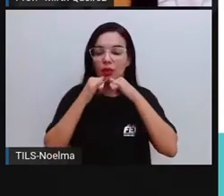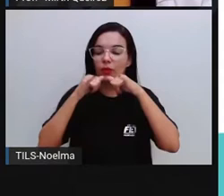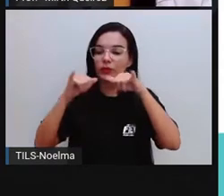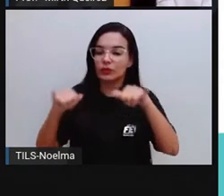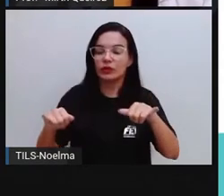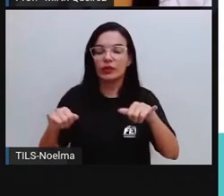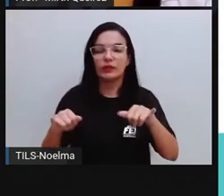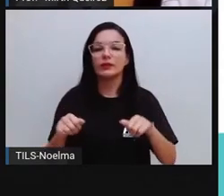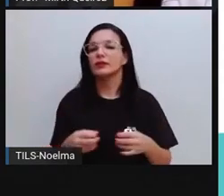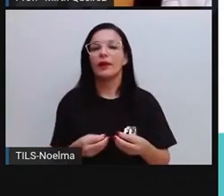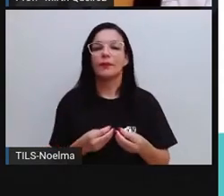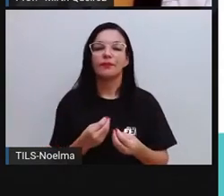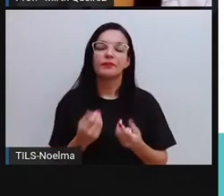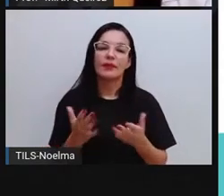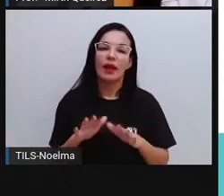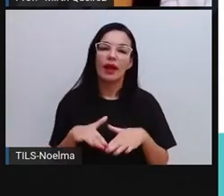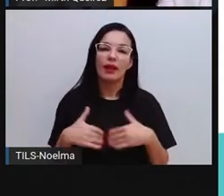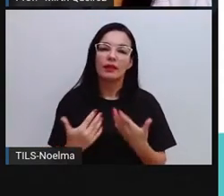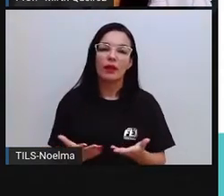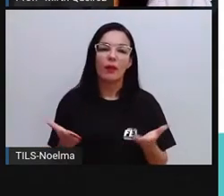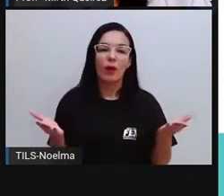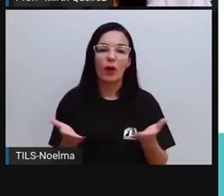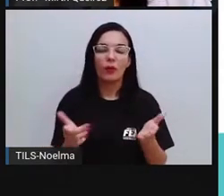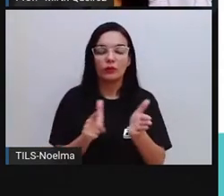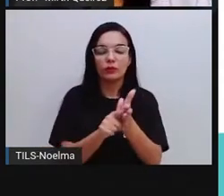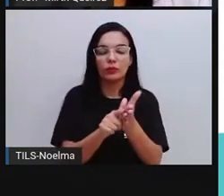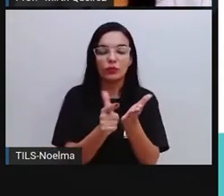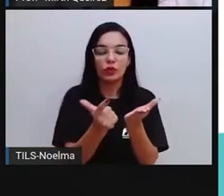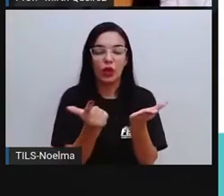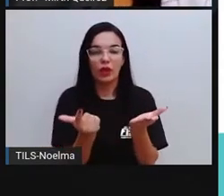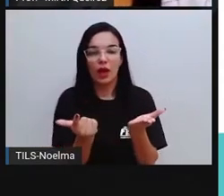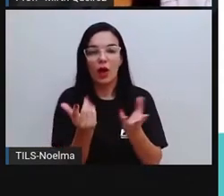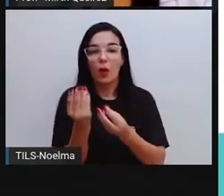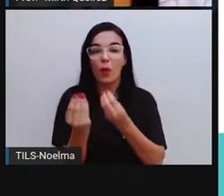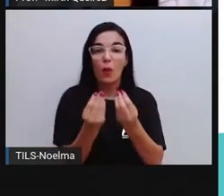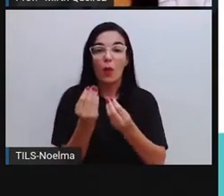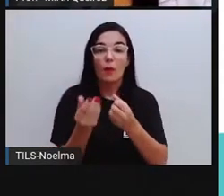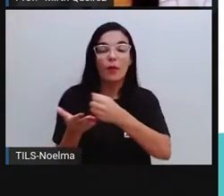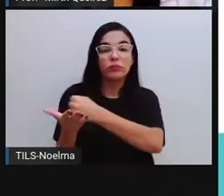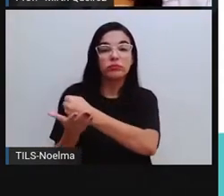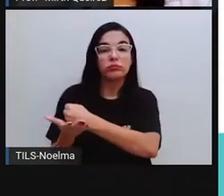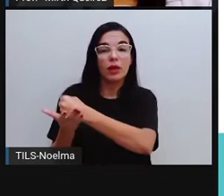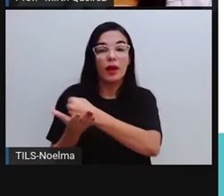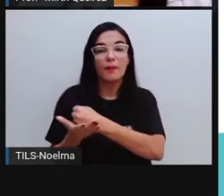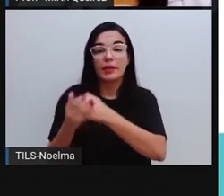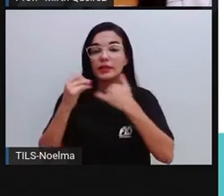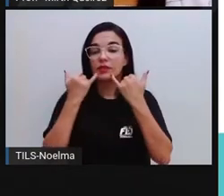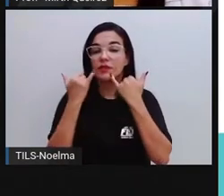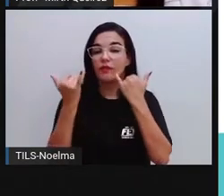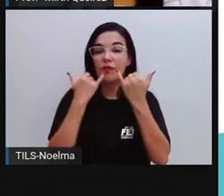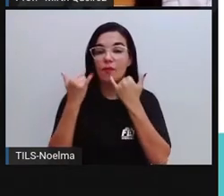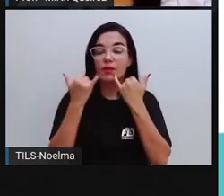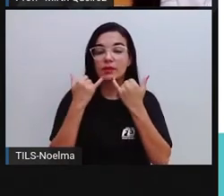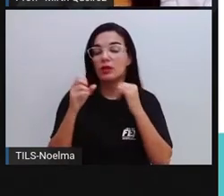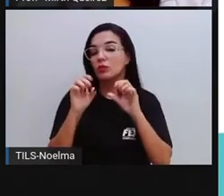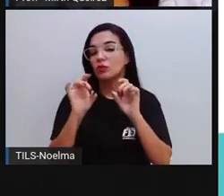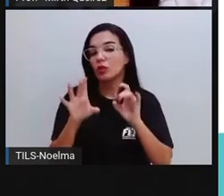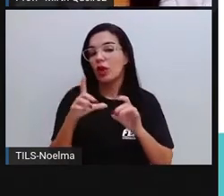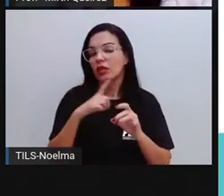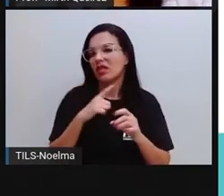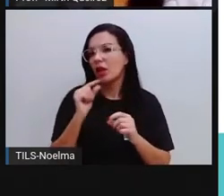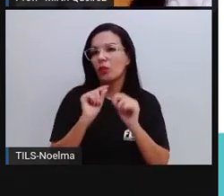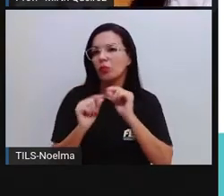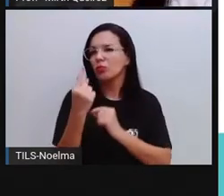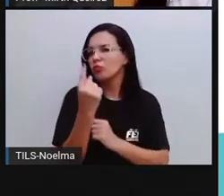estrutura desse tipo de gênero. Mas o jornal é um suporte que não tem somente como gênero